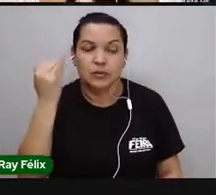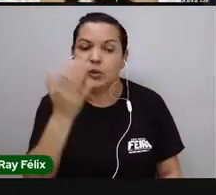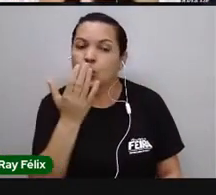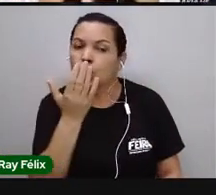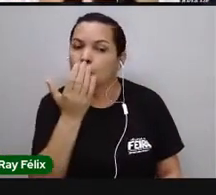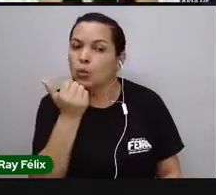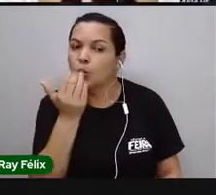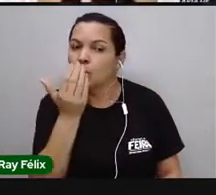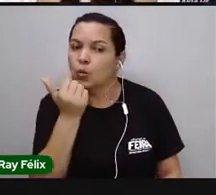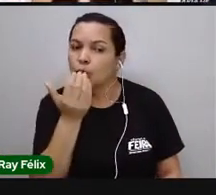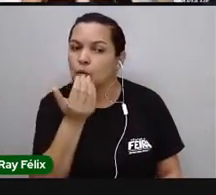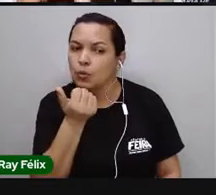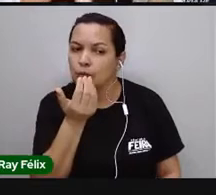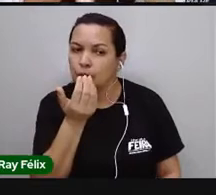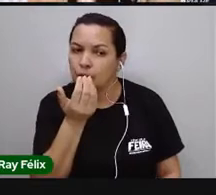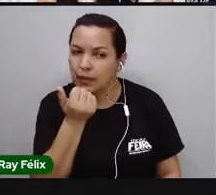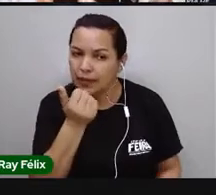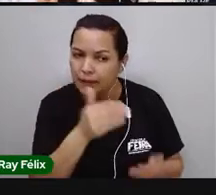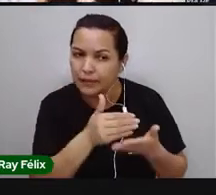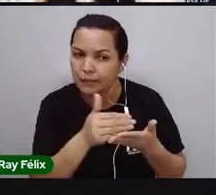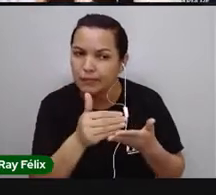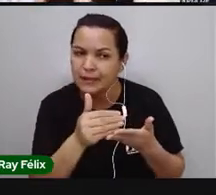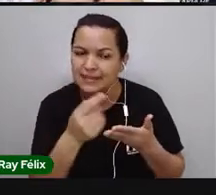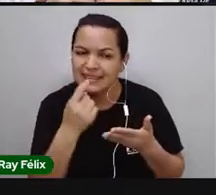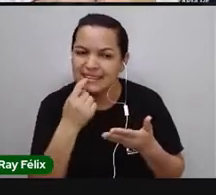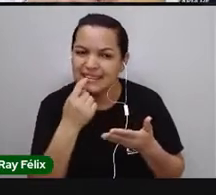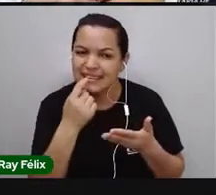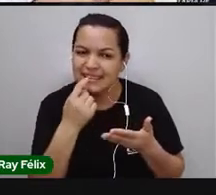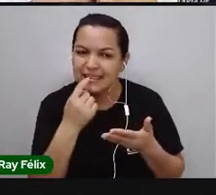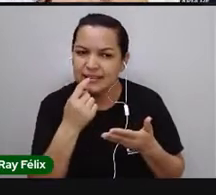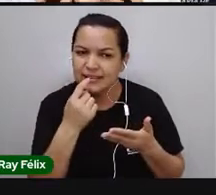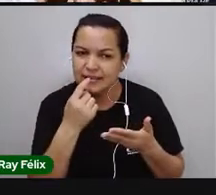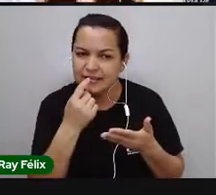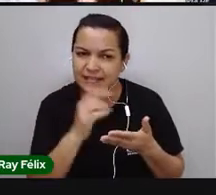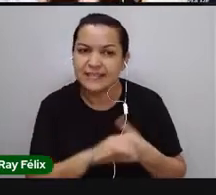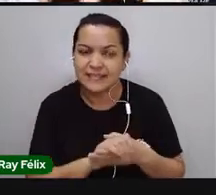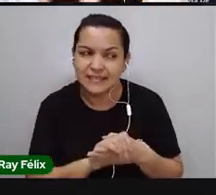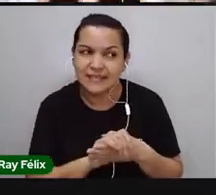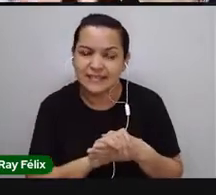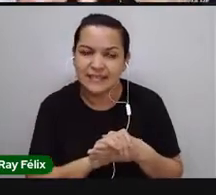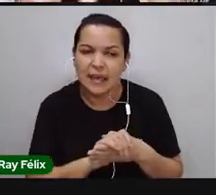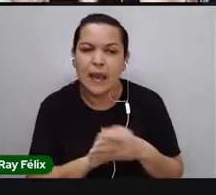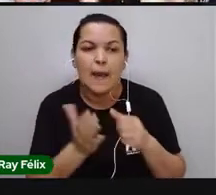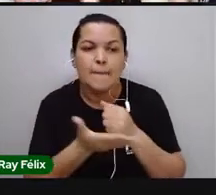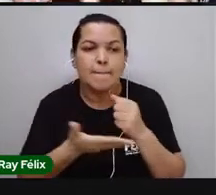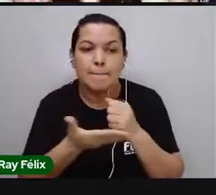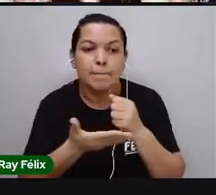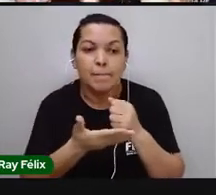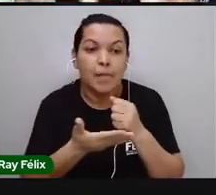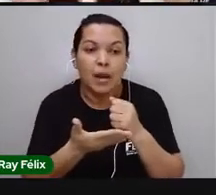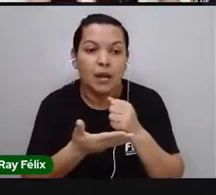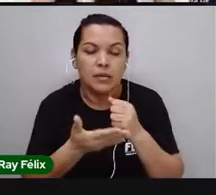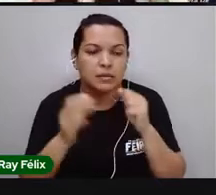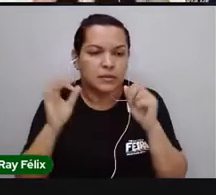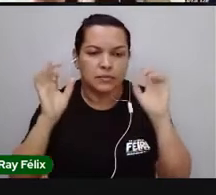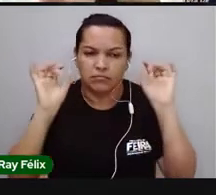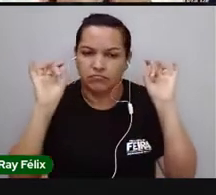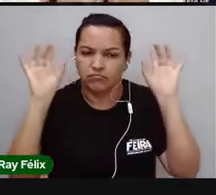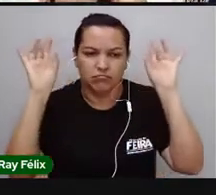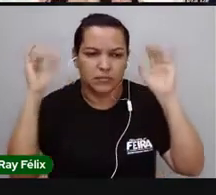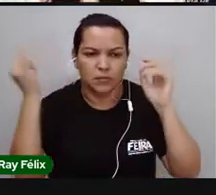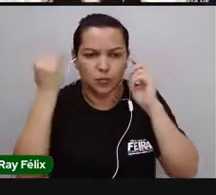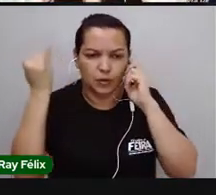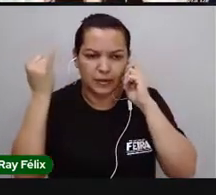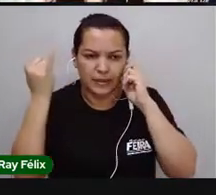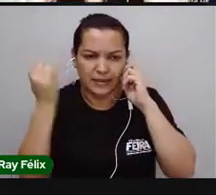pela nossa boca. E os nossos dentes são estruturas essenciais para a nossa alimentação. Só que sempre vão